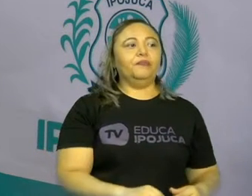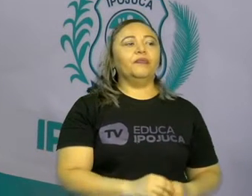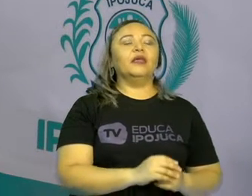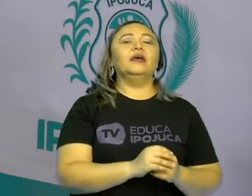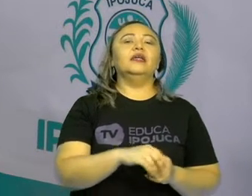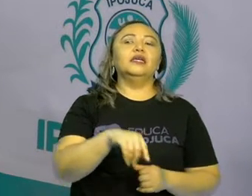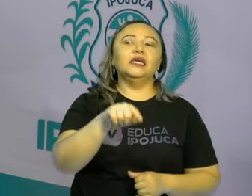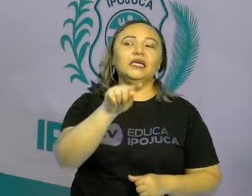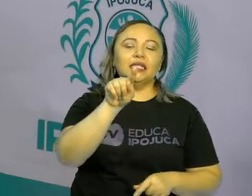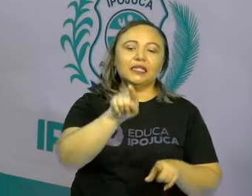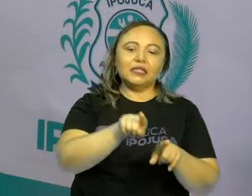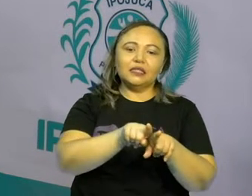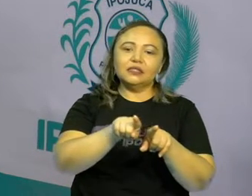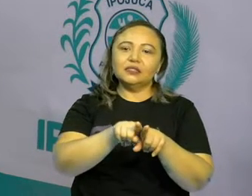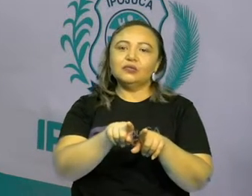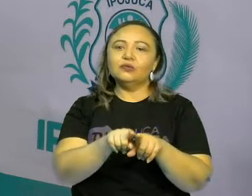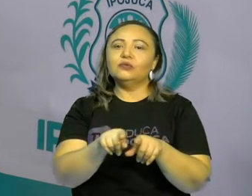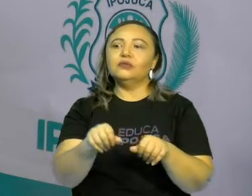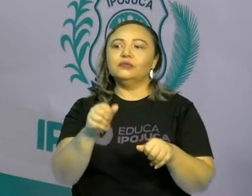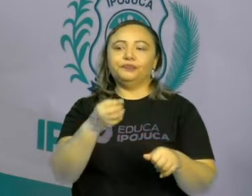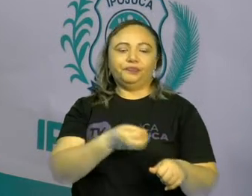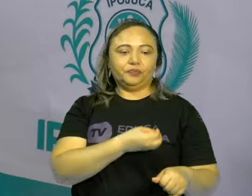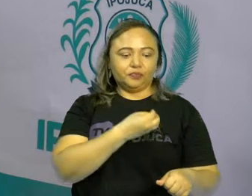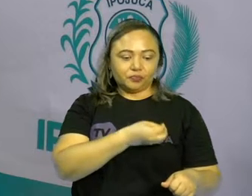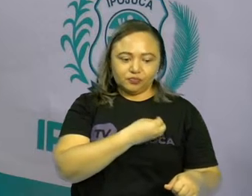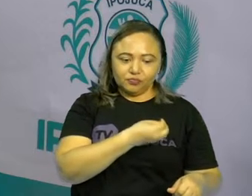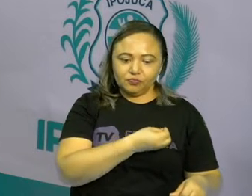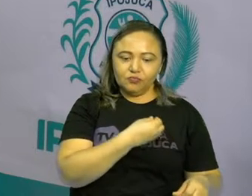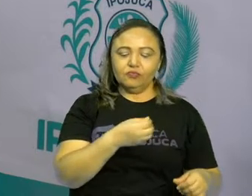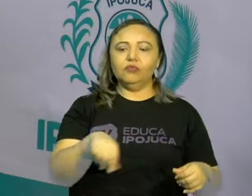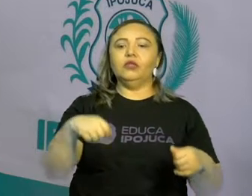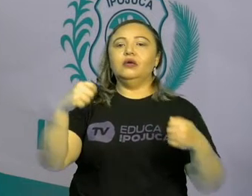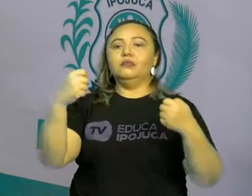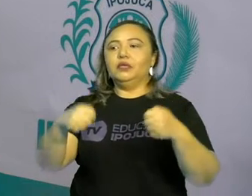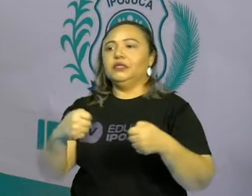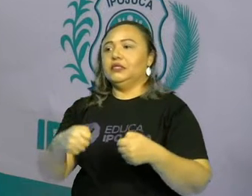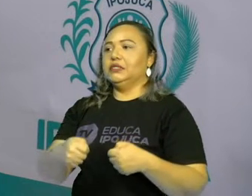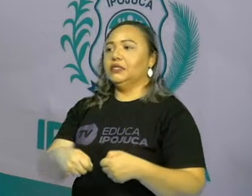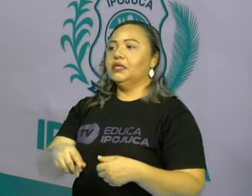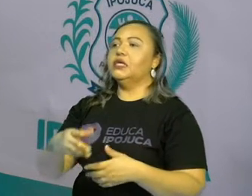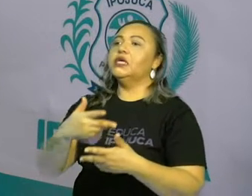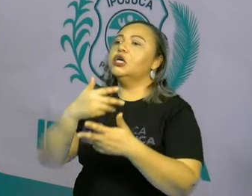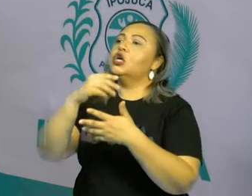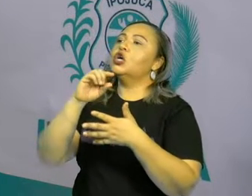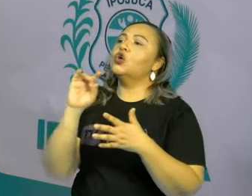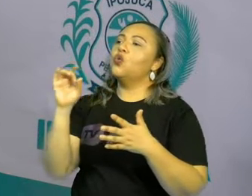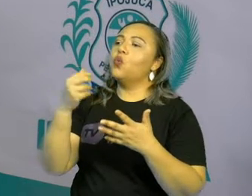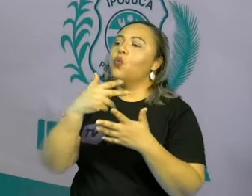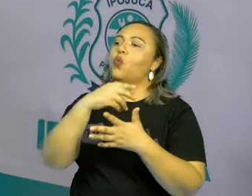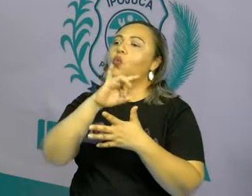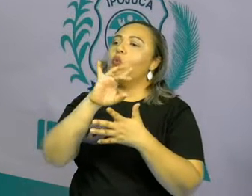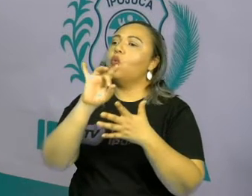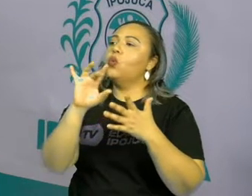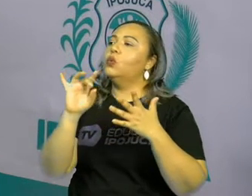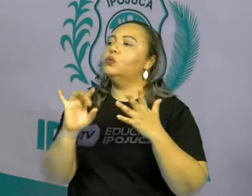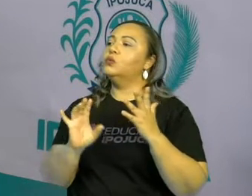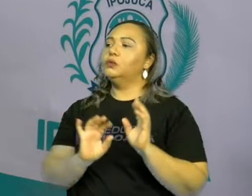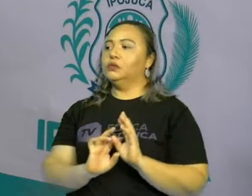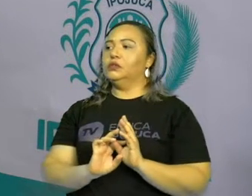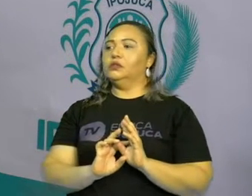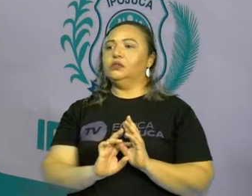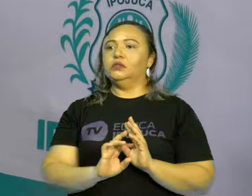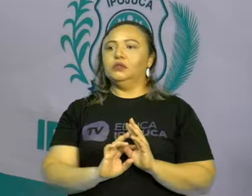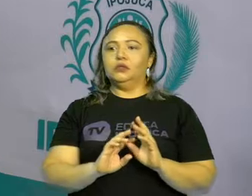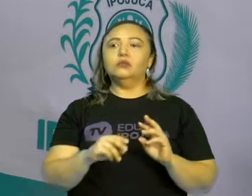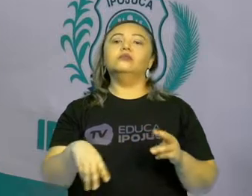quando ele, tá? E dependência é quando ele precisa de algo, retira de algo desse meio para